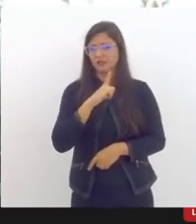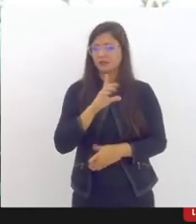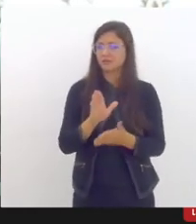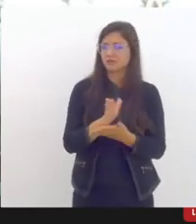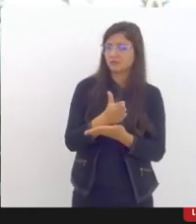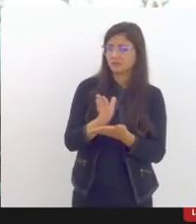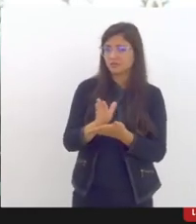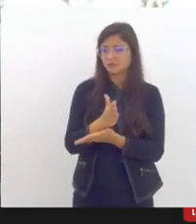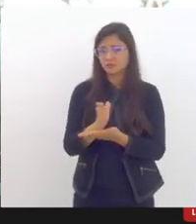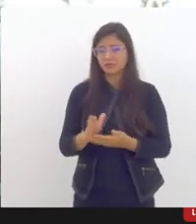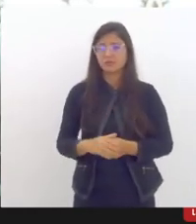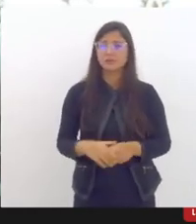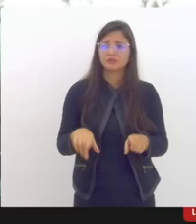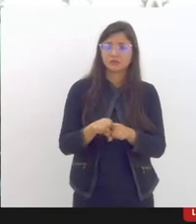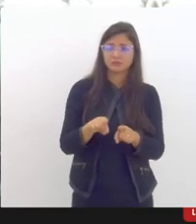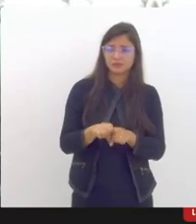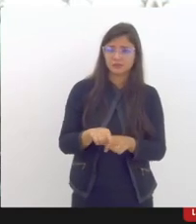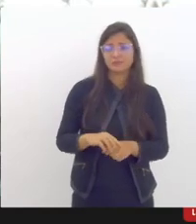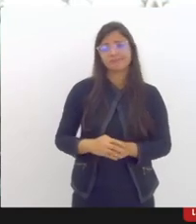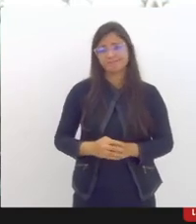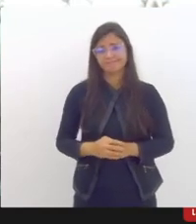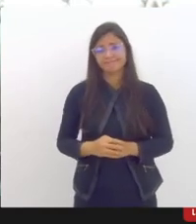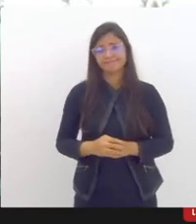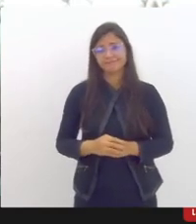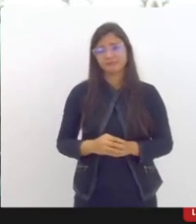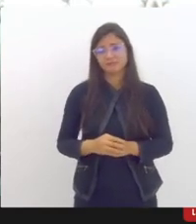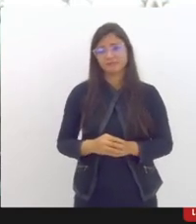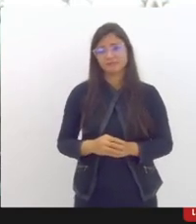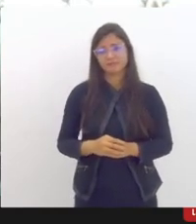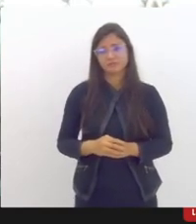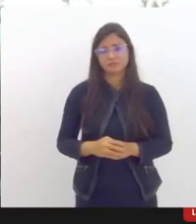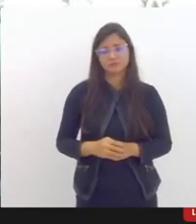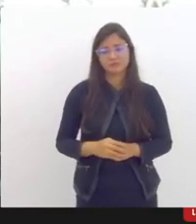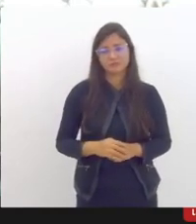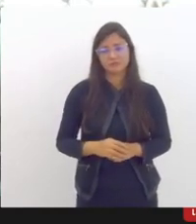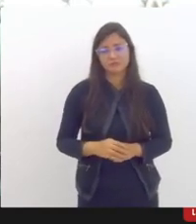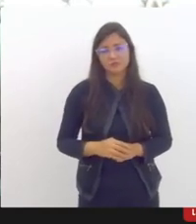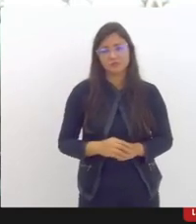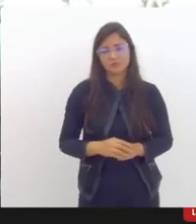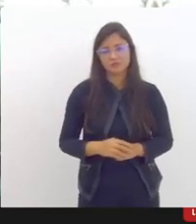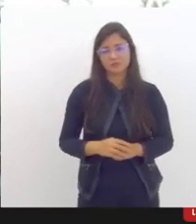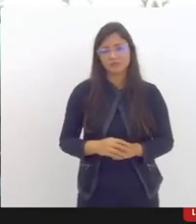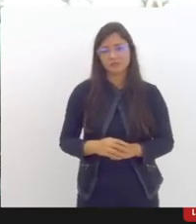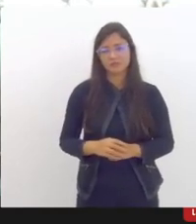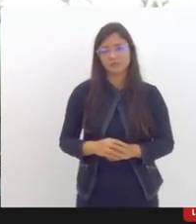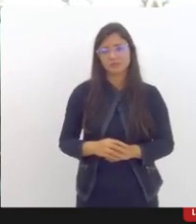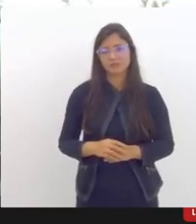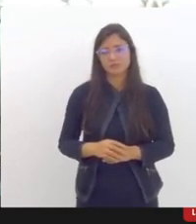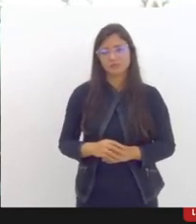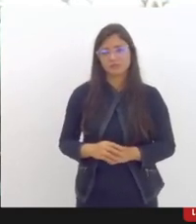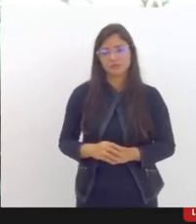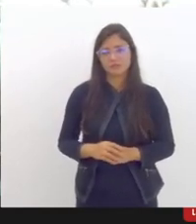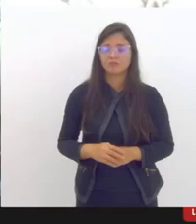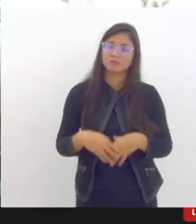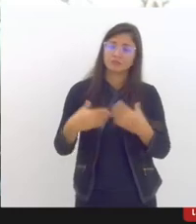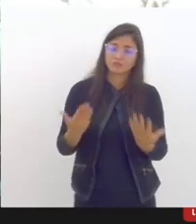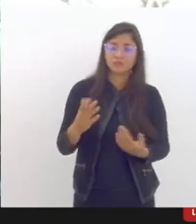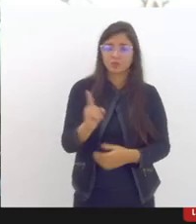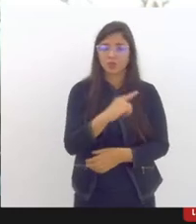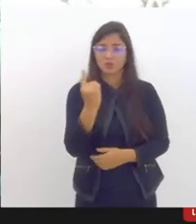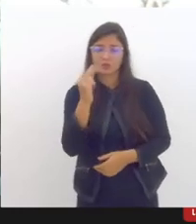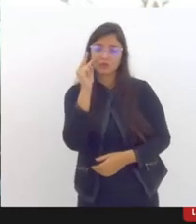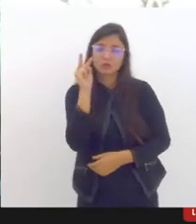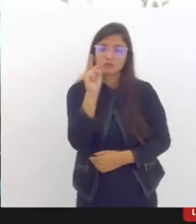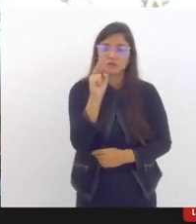e também funcionais a manutenção da acumulação vigente verificamos então